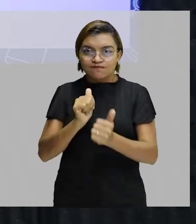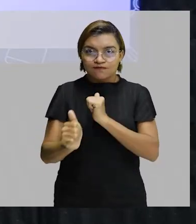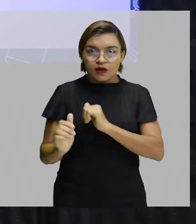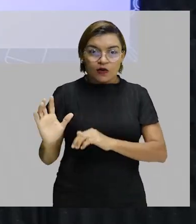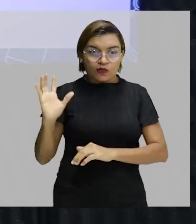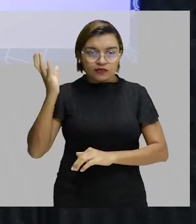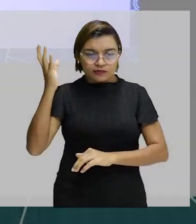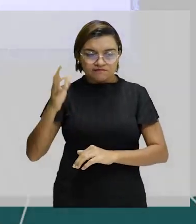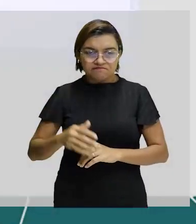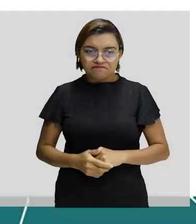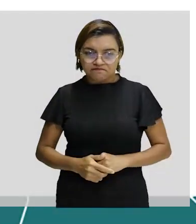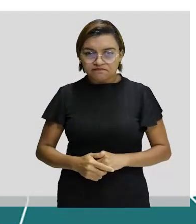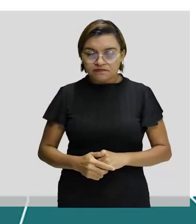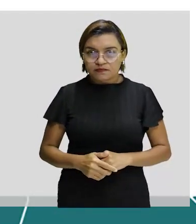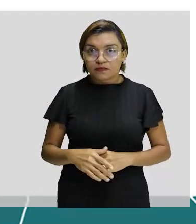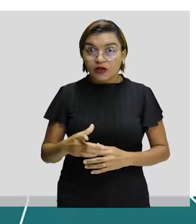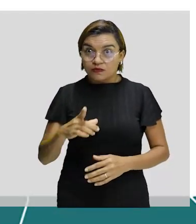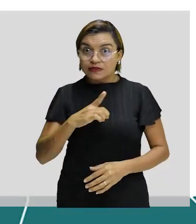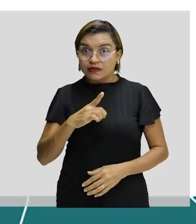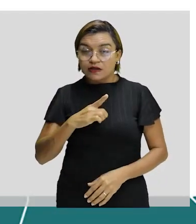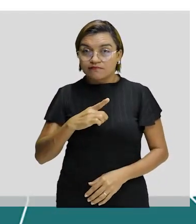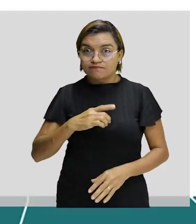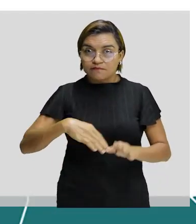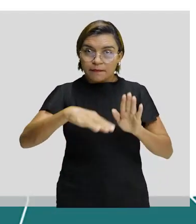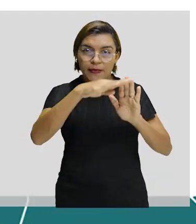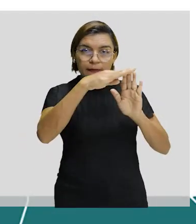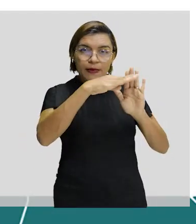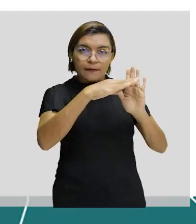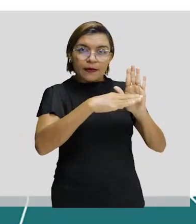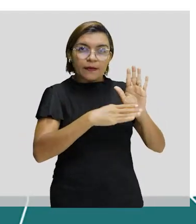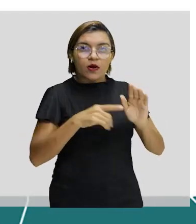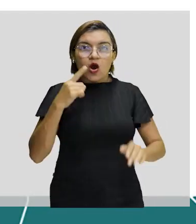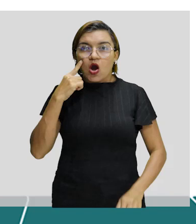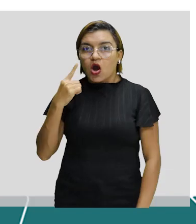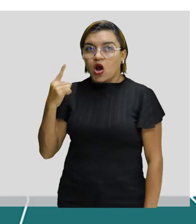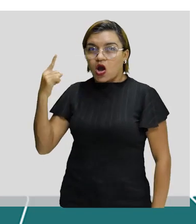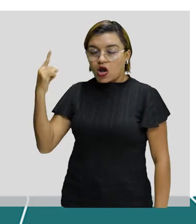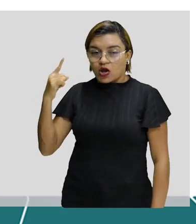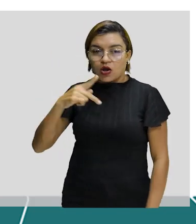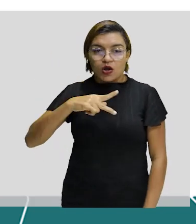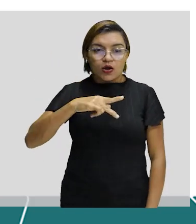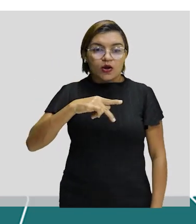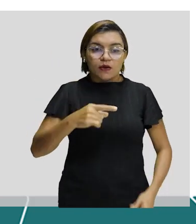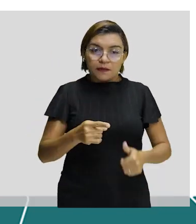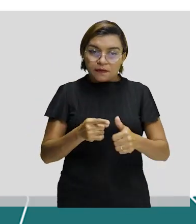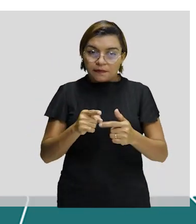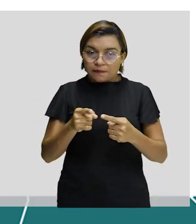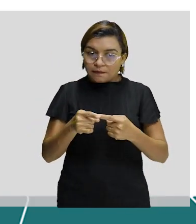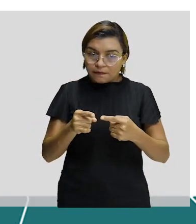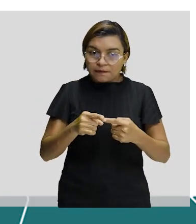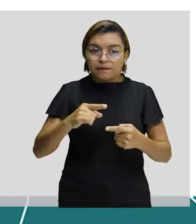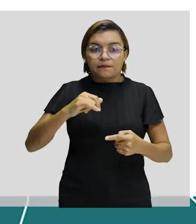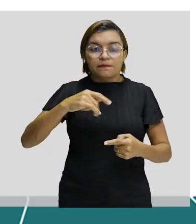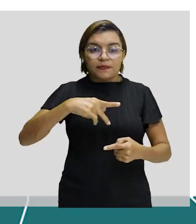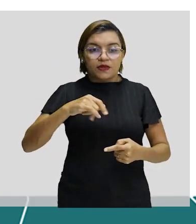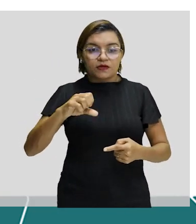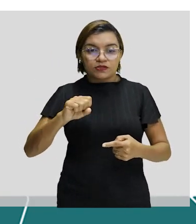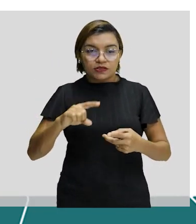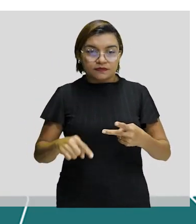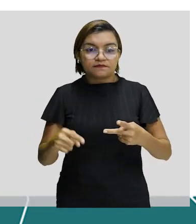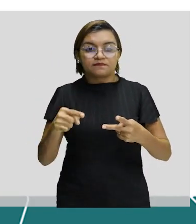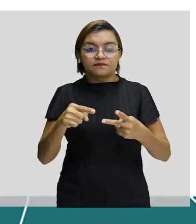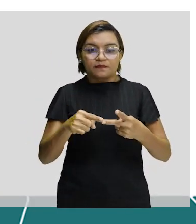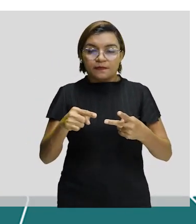Então, vou seguir esse sumário aqui, a pista, vou trazer algumas especificações da pista, aí vou mostrar para vocês os